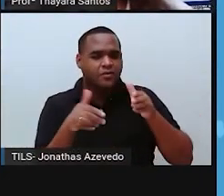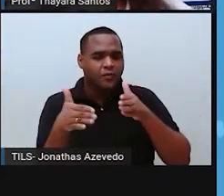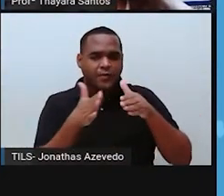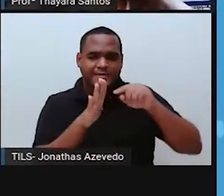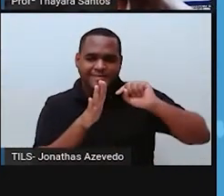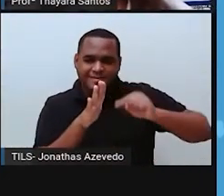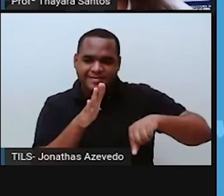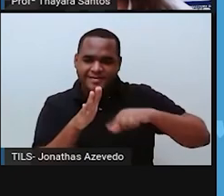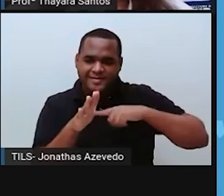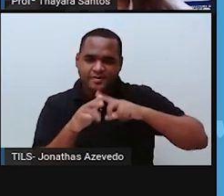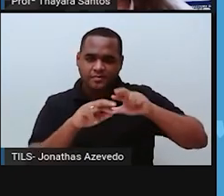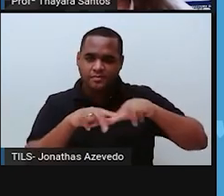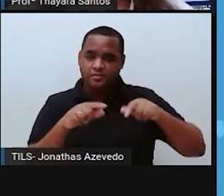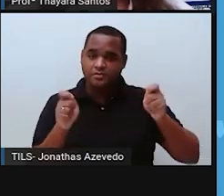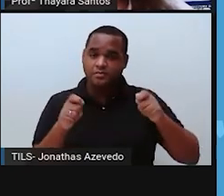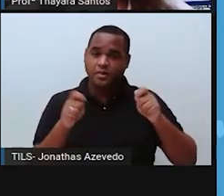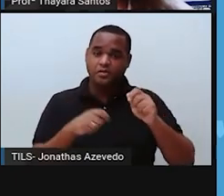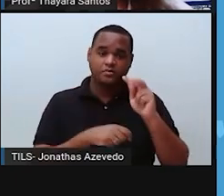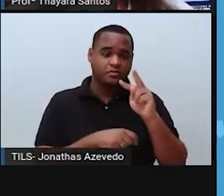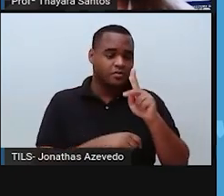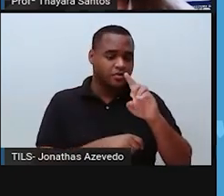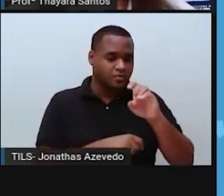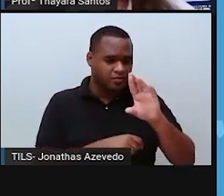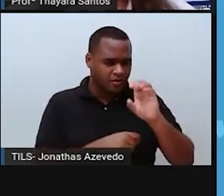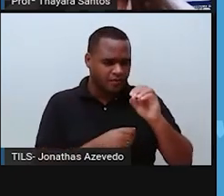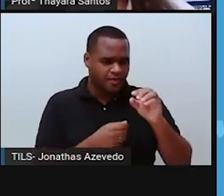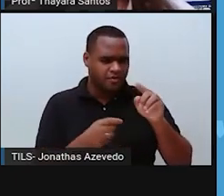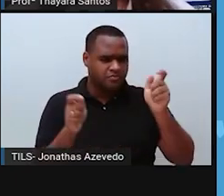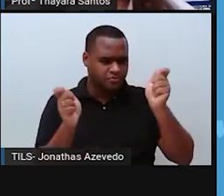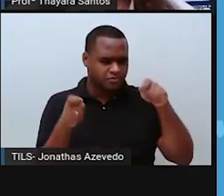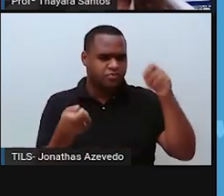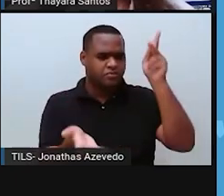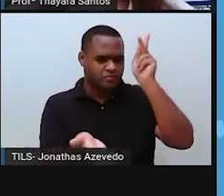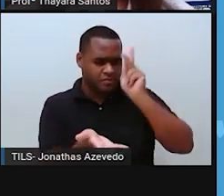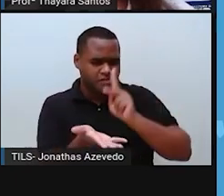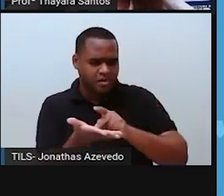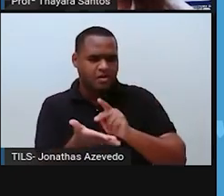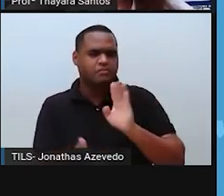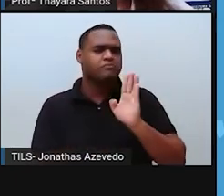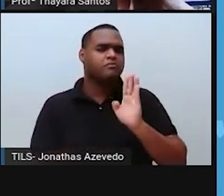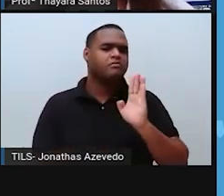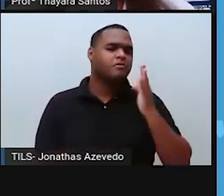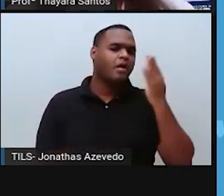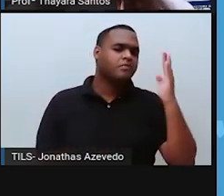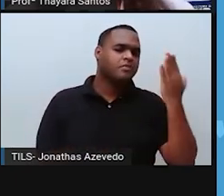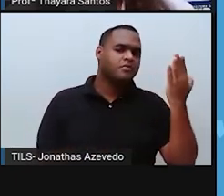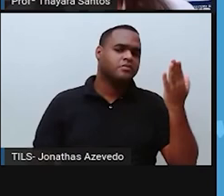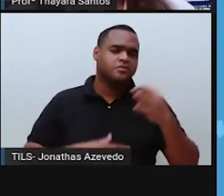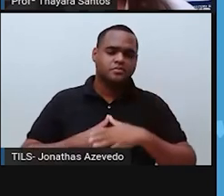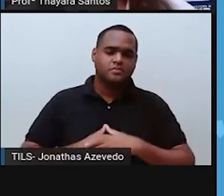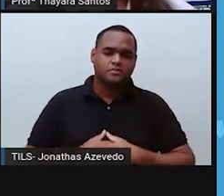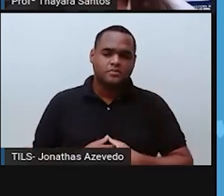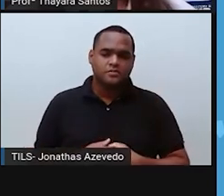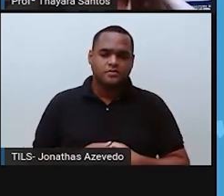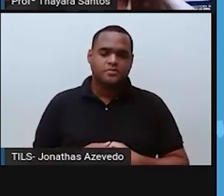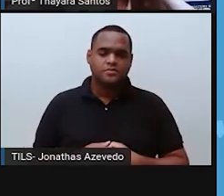freáticos compõem o que chamamos de hidrosfera. Essa afirmação é verdadeira ou é falsa?